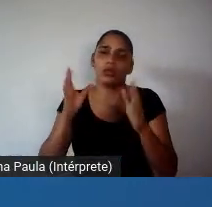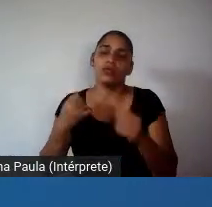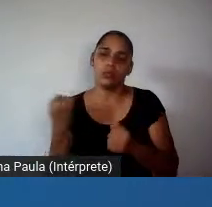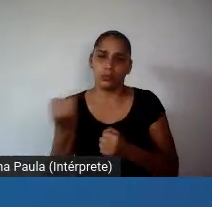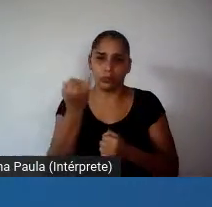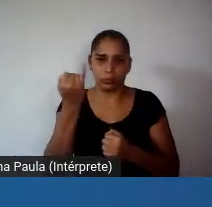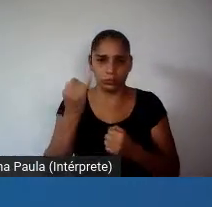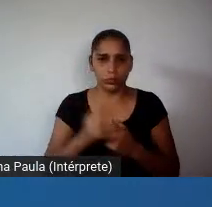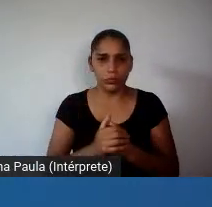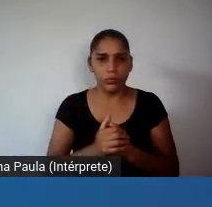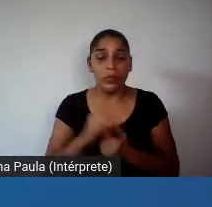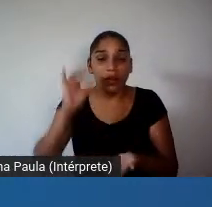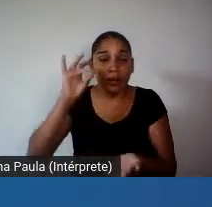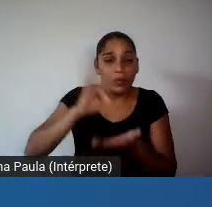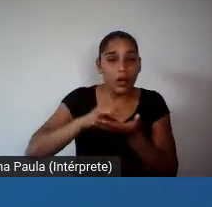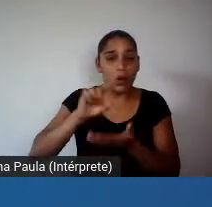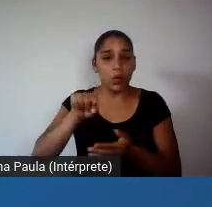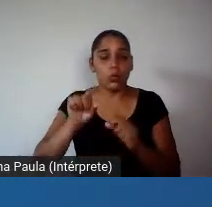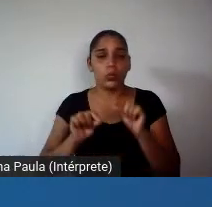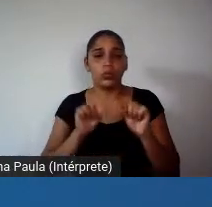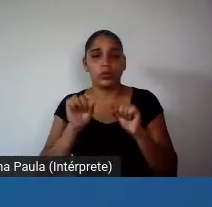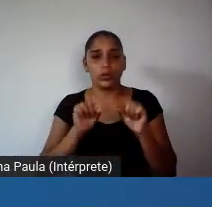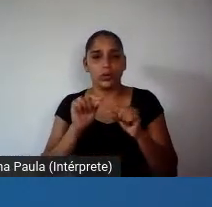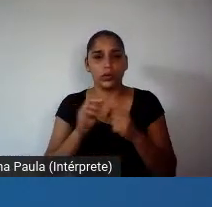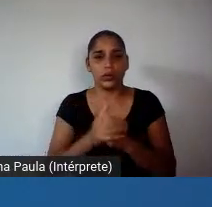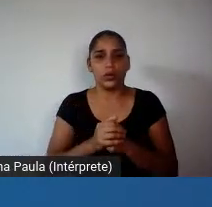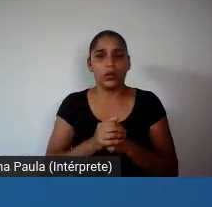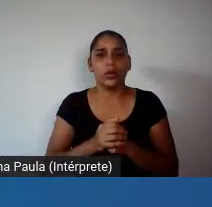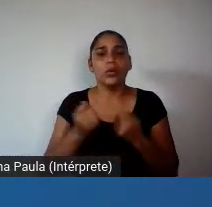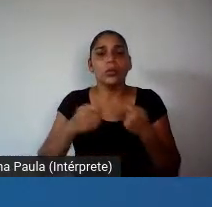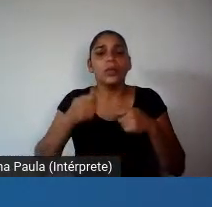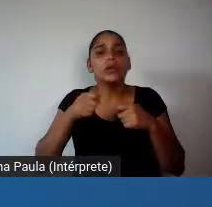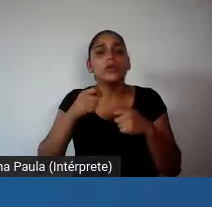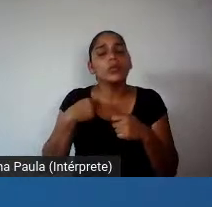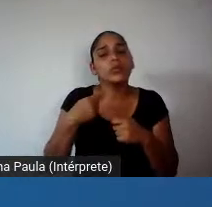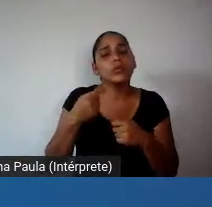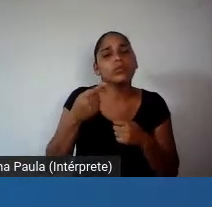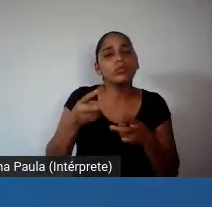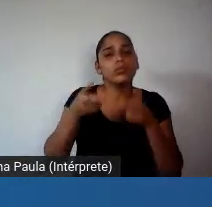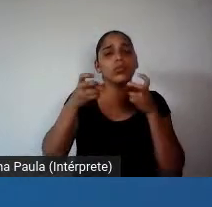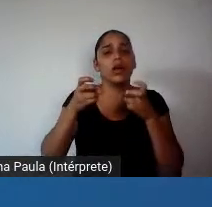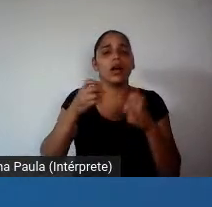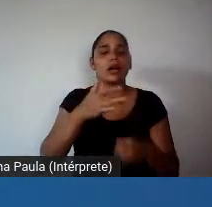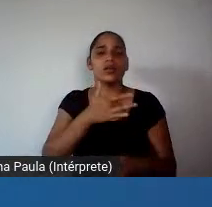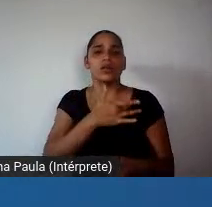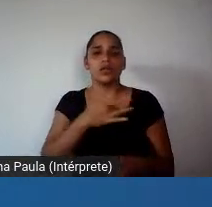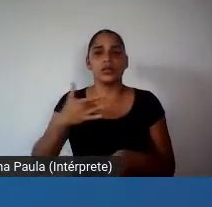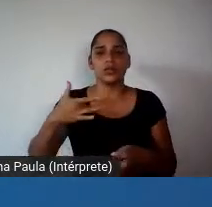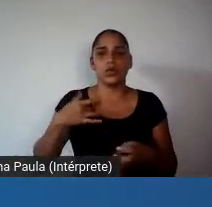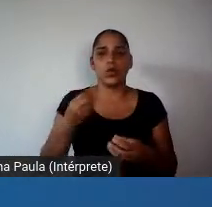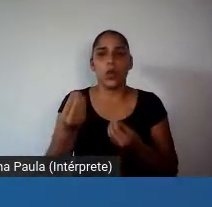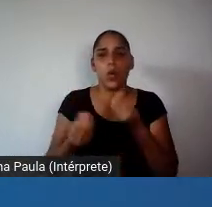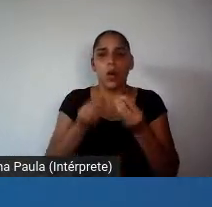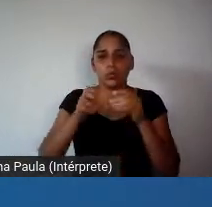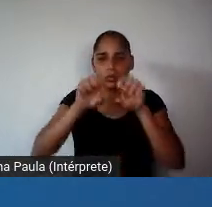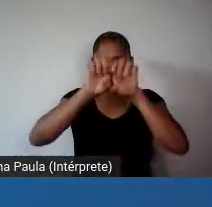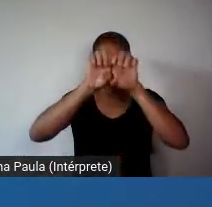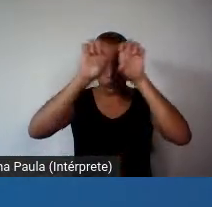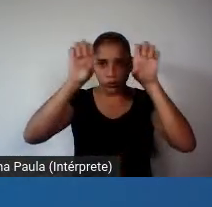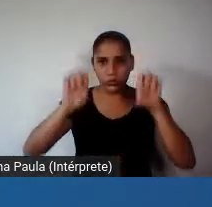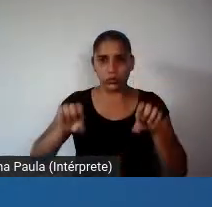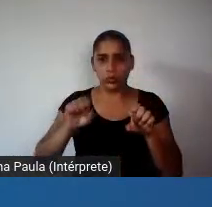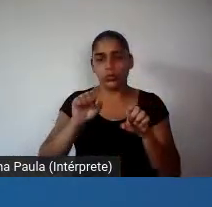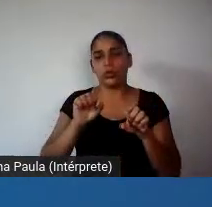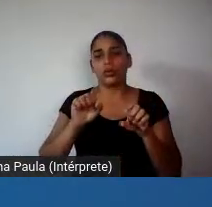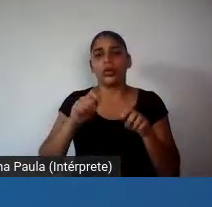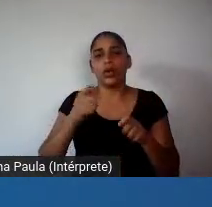é que a gente tem que ver a saúde também como parte da estrutura econômica, e eu acho que